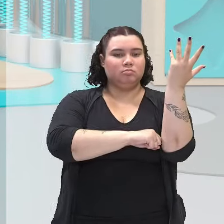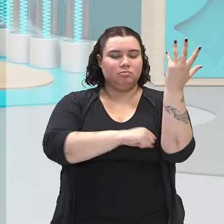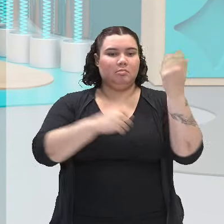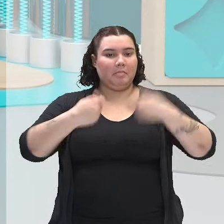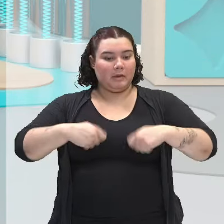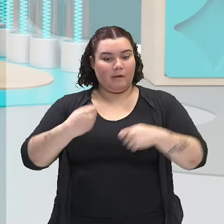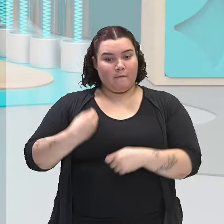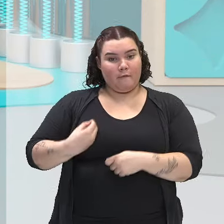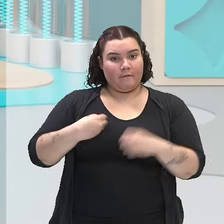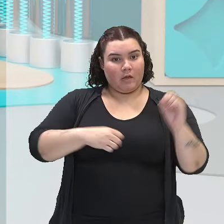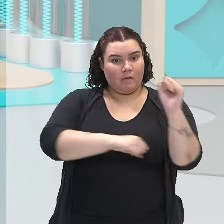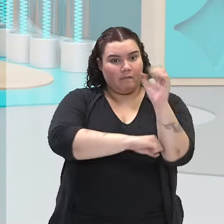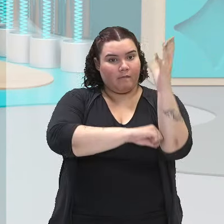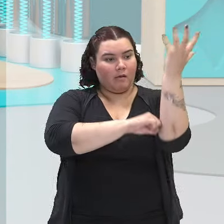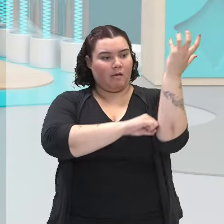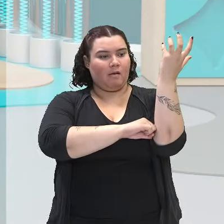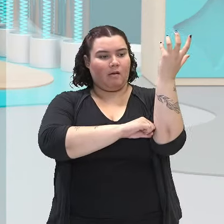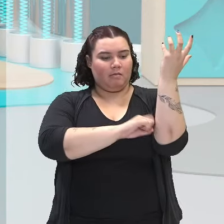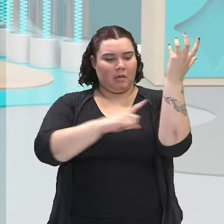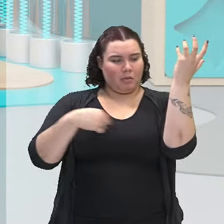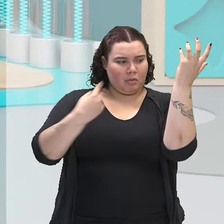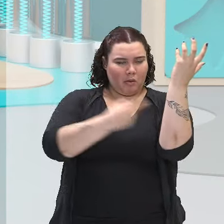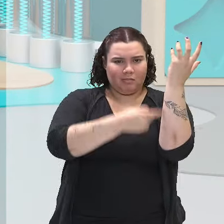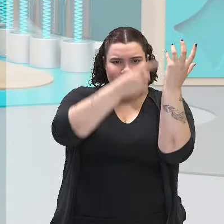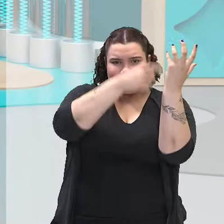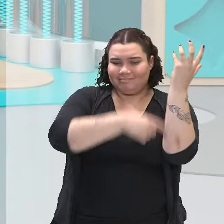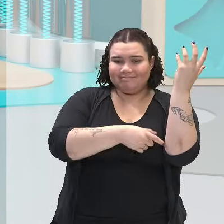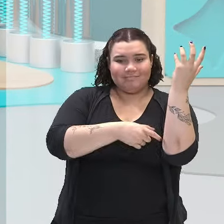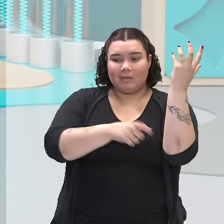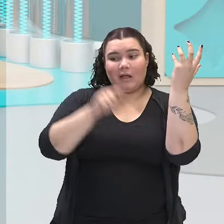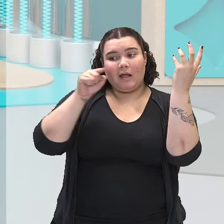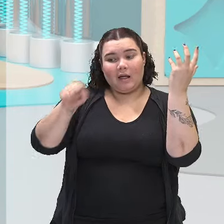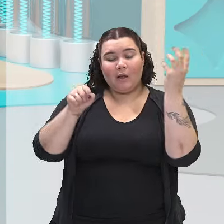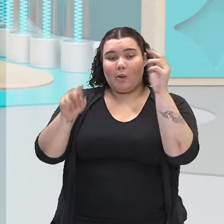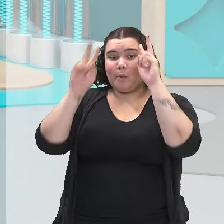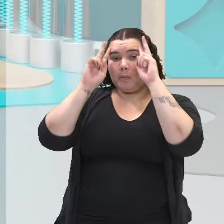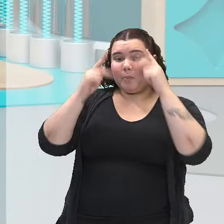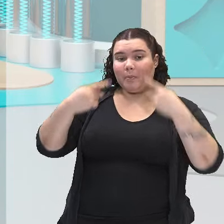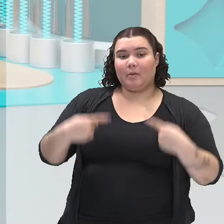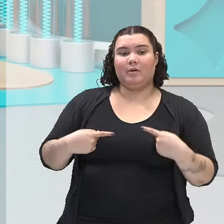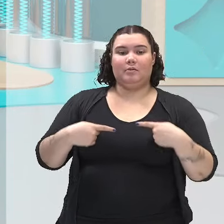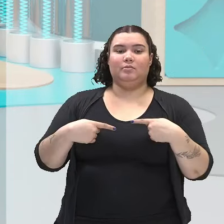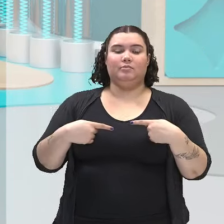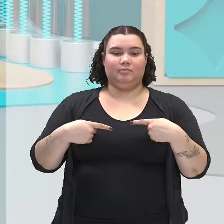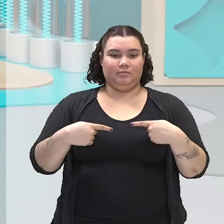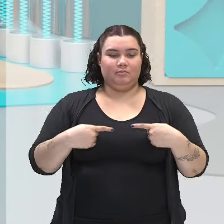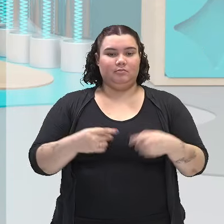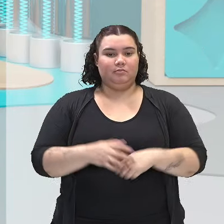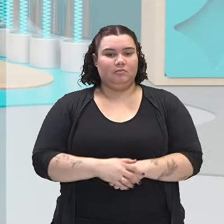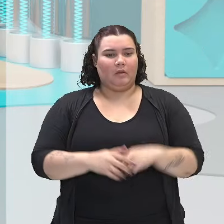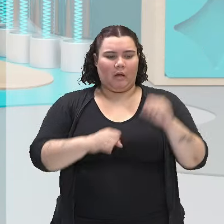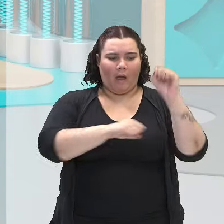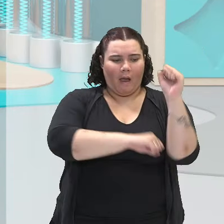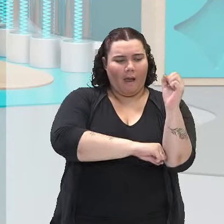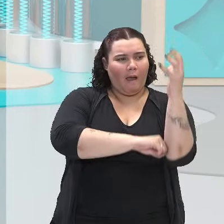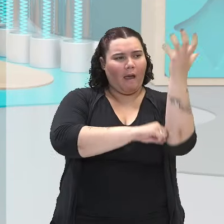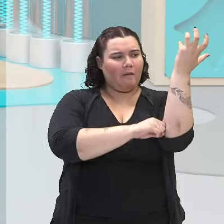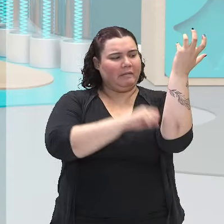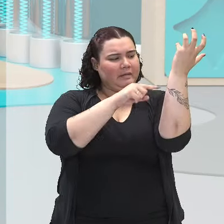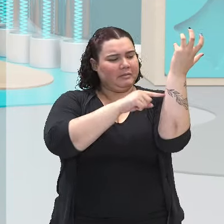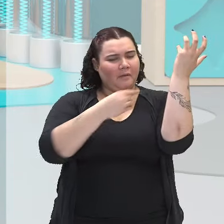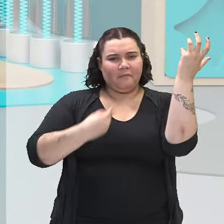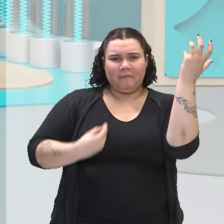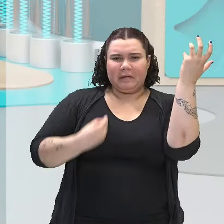decisão não cabe a nós, e sim aos humanos. Posso ter milhões de anos,